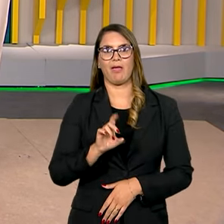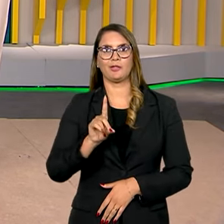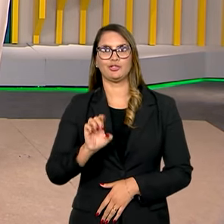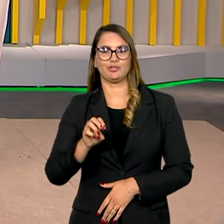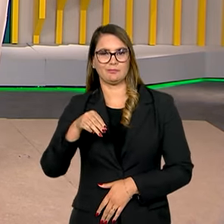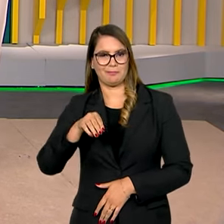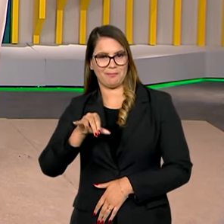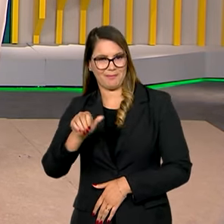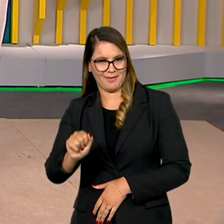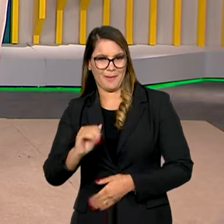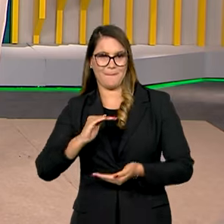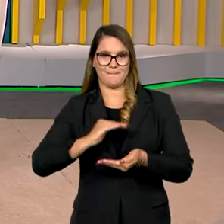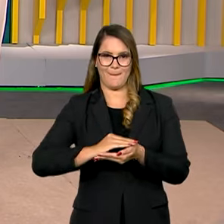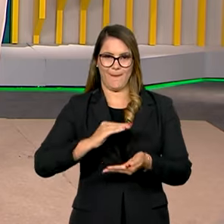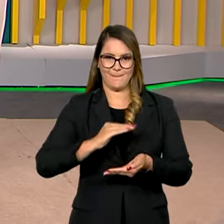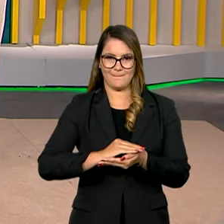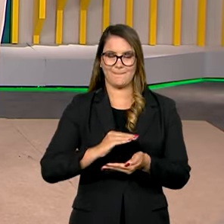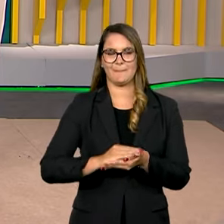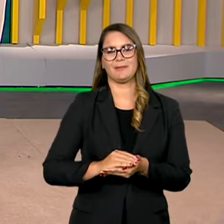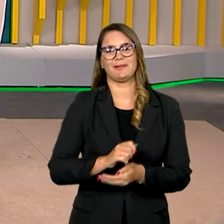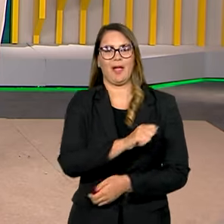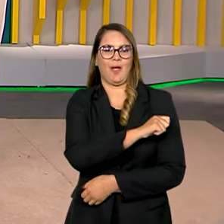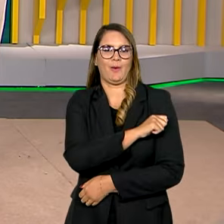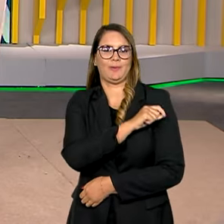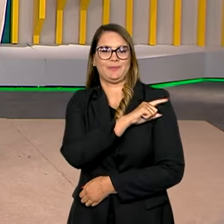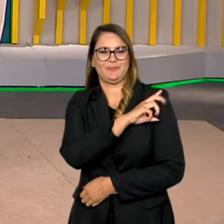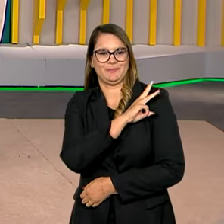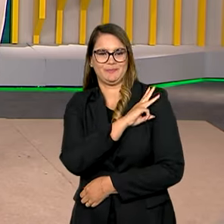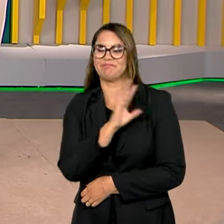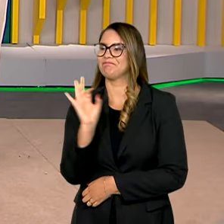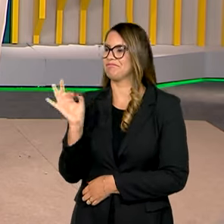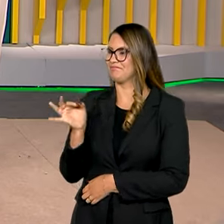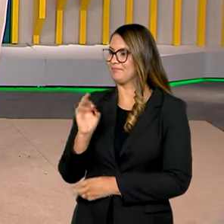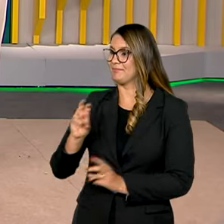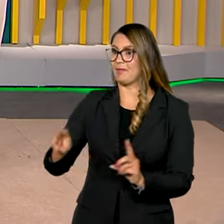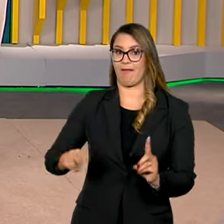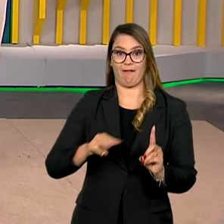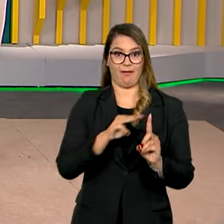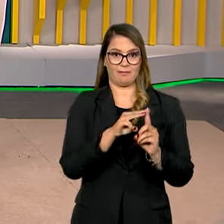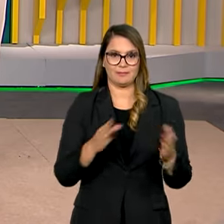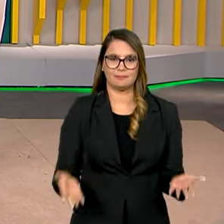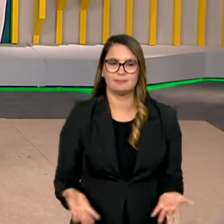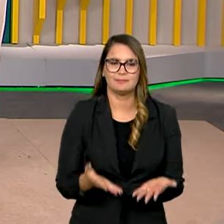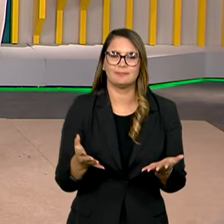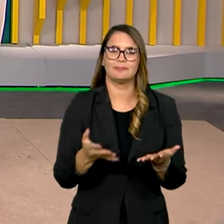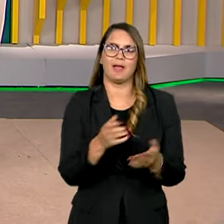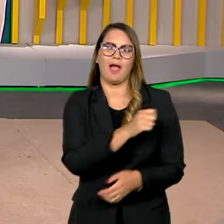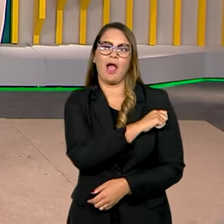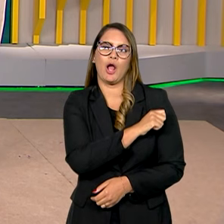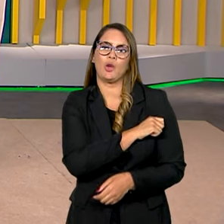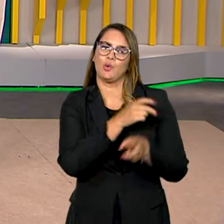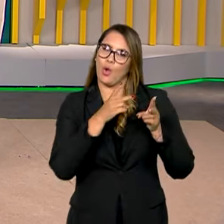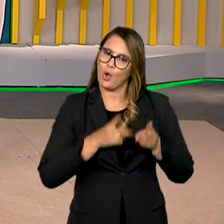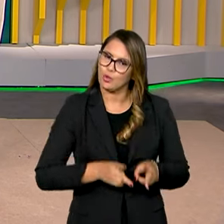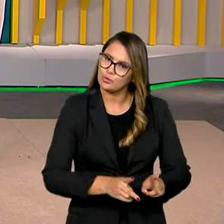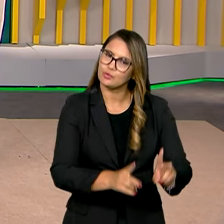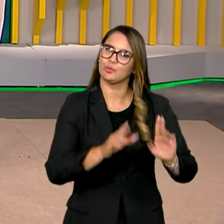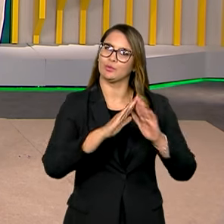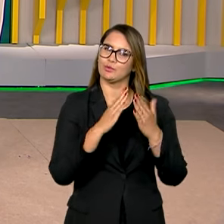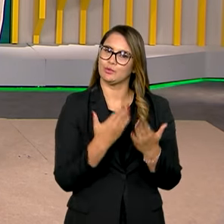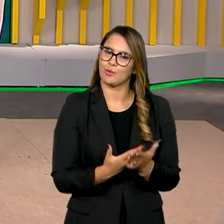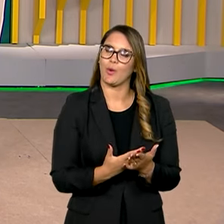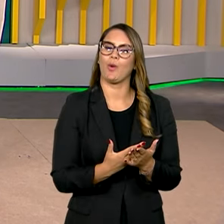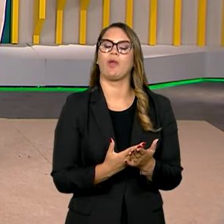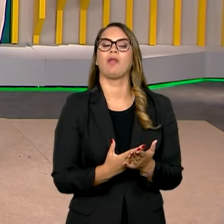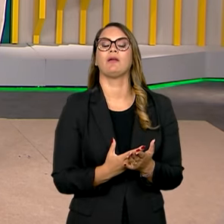cria poupanças para estudantes do ensino médio. É, Roberto, a meta é incentivar a permanência dos jovens na escola e com isso